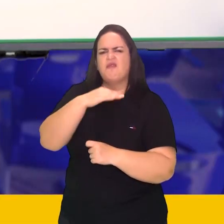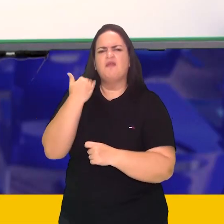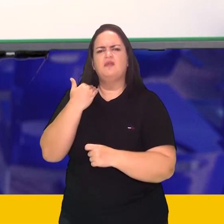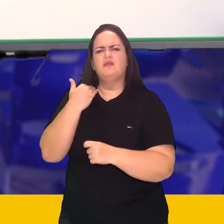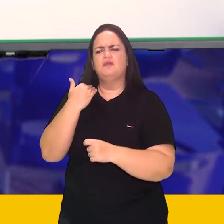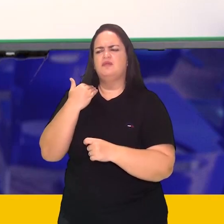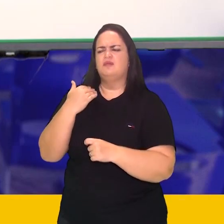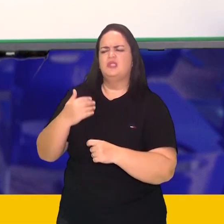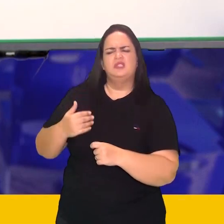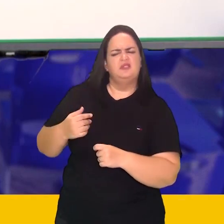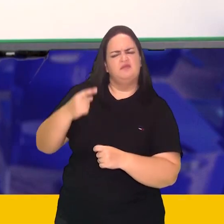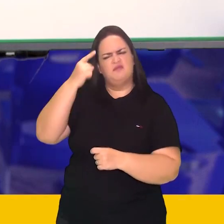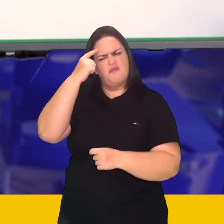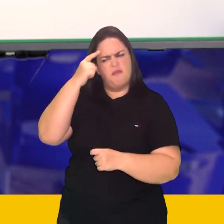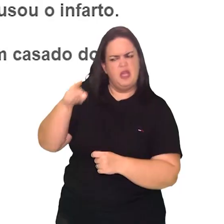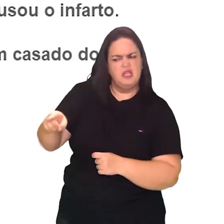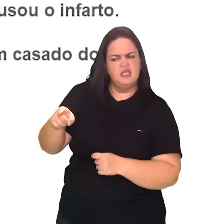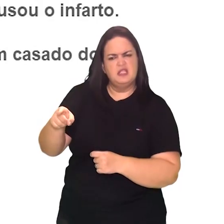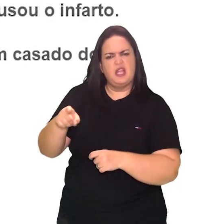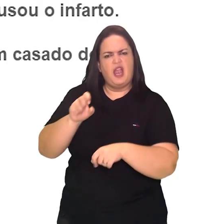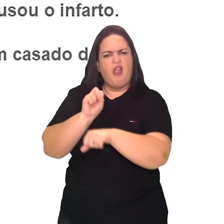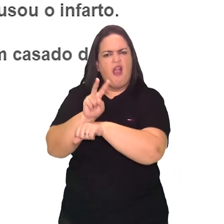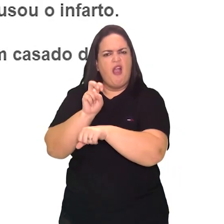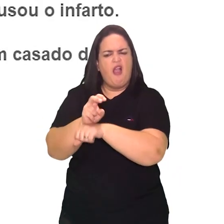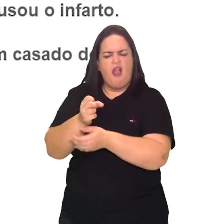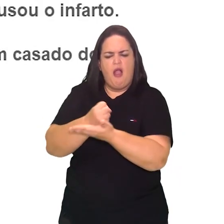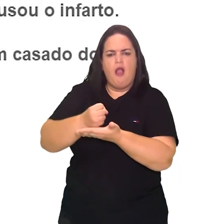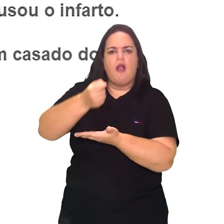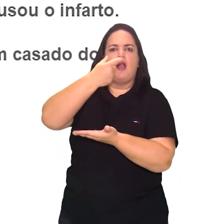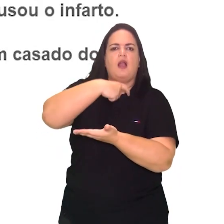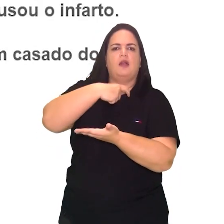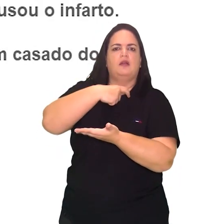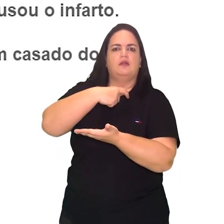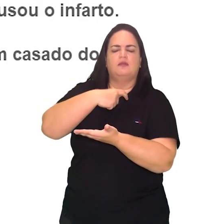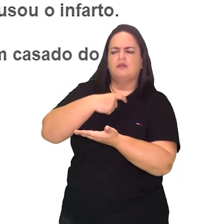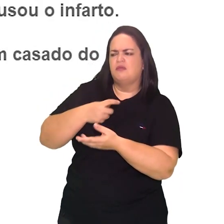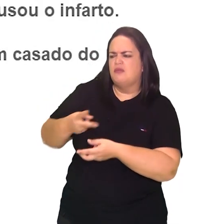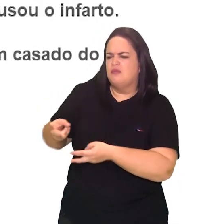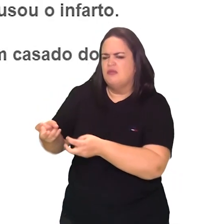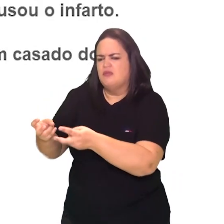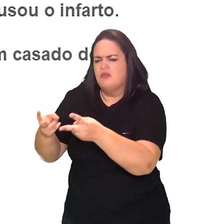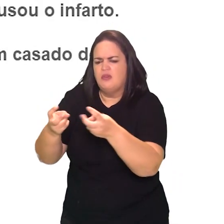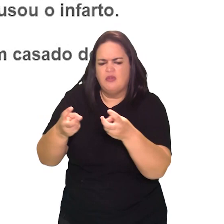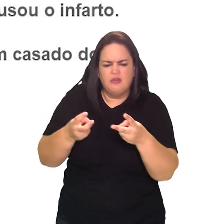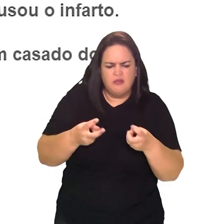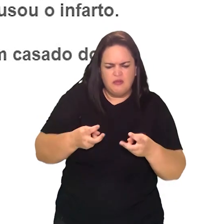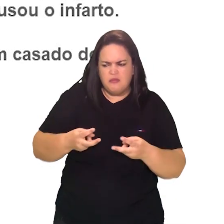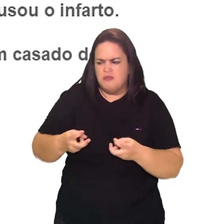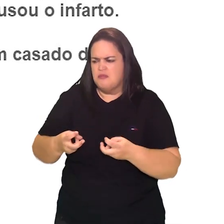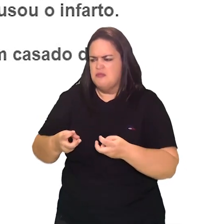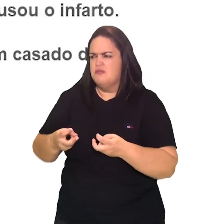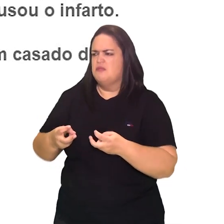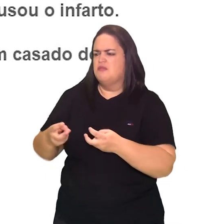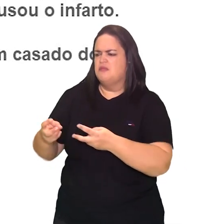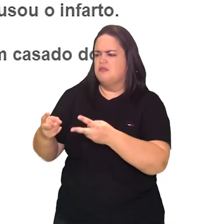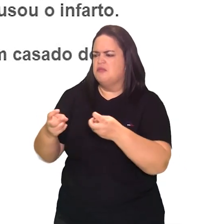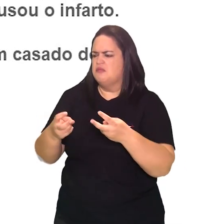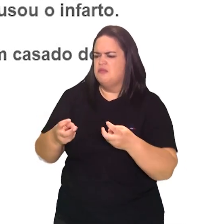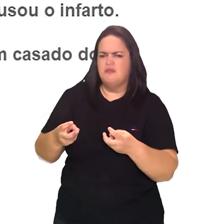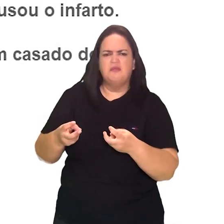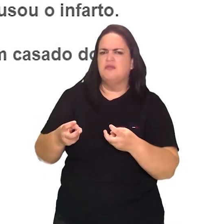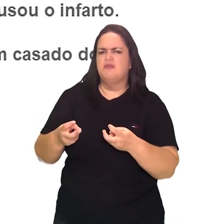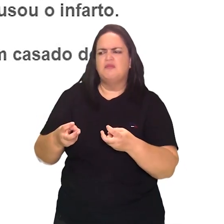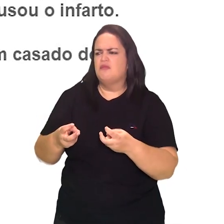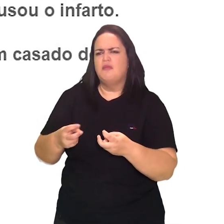mulher? Porque ao examiná-la, ele percebe que não havia indícios de que ela teria ingerido alguma